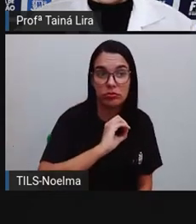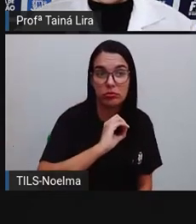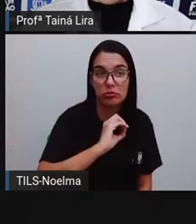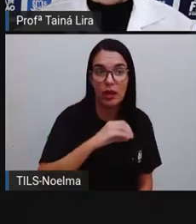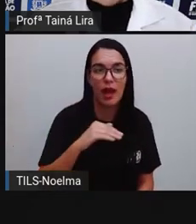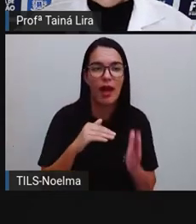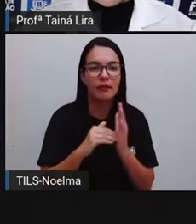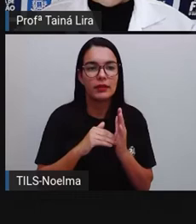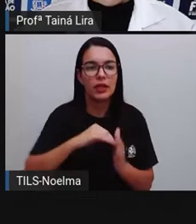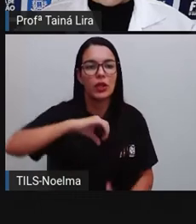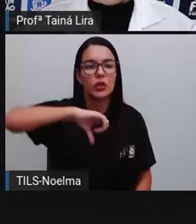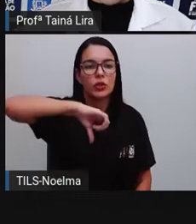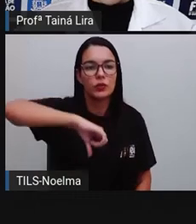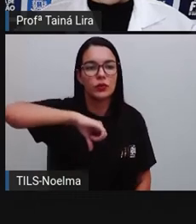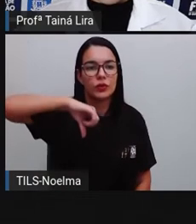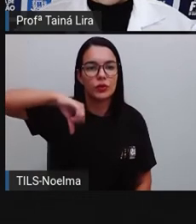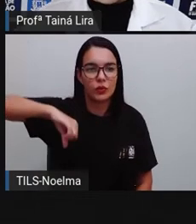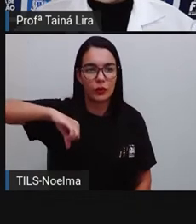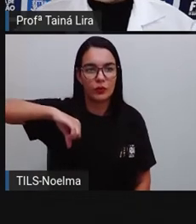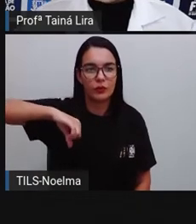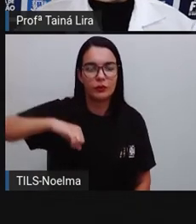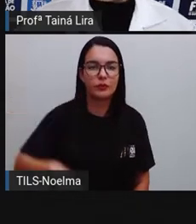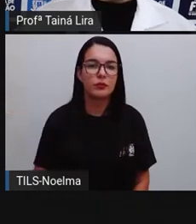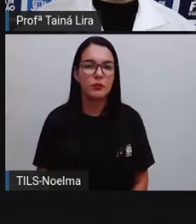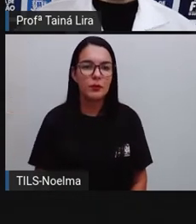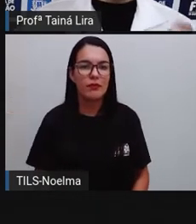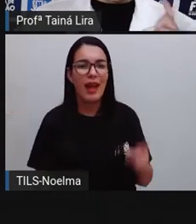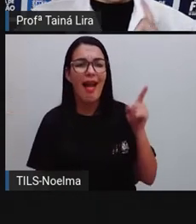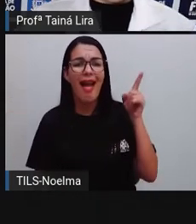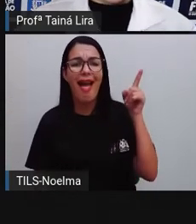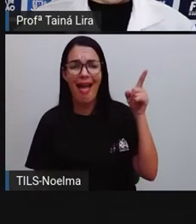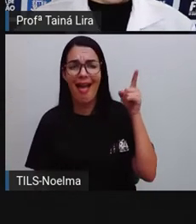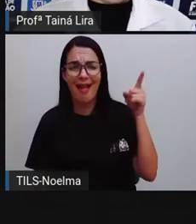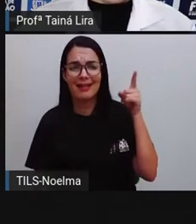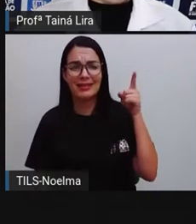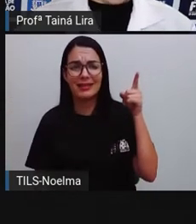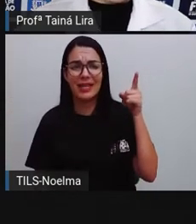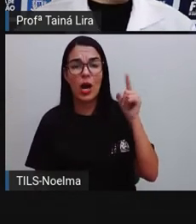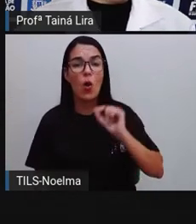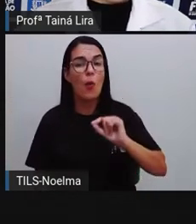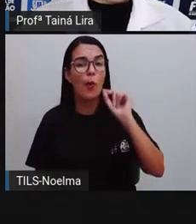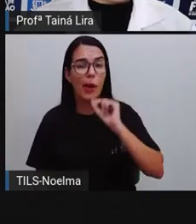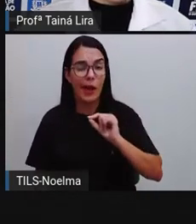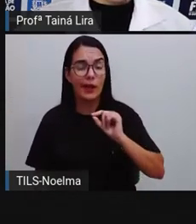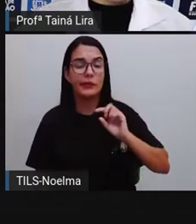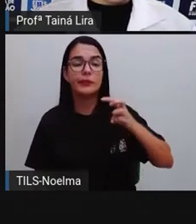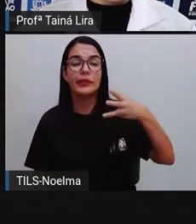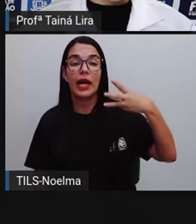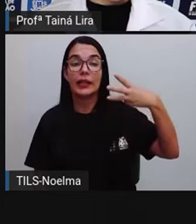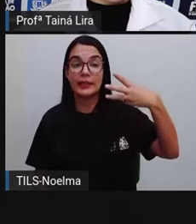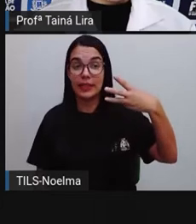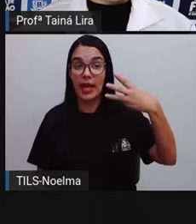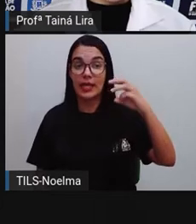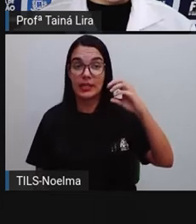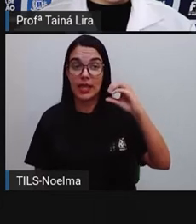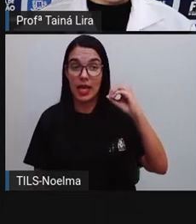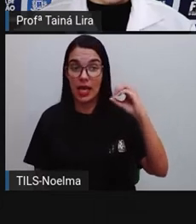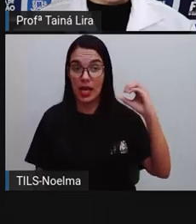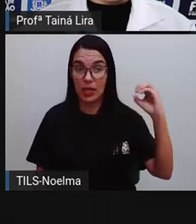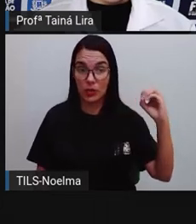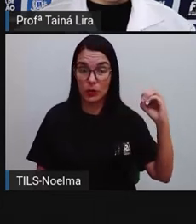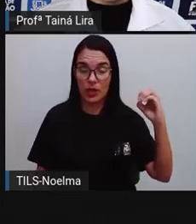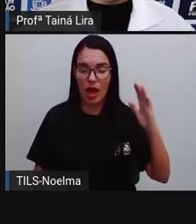O 99. E essa tabela que a Pró trouxe, ela vai, ó, do 300